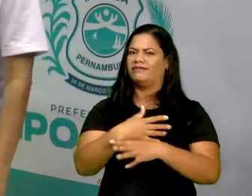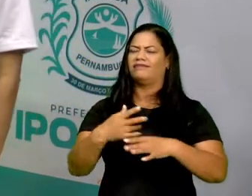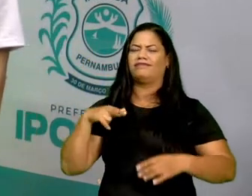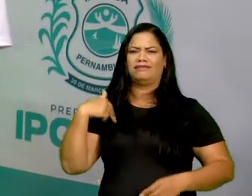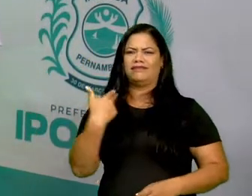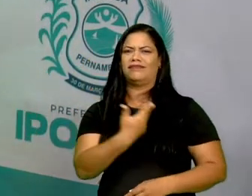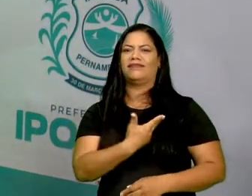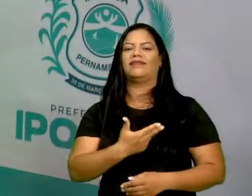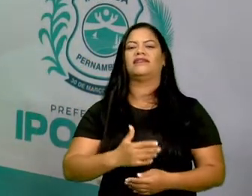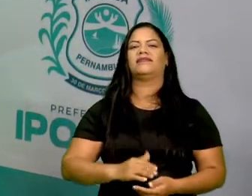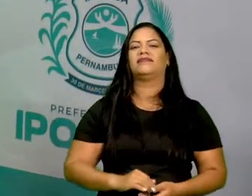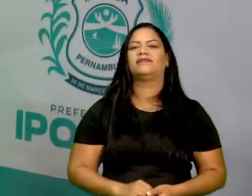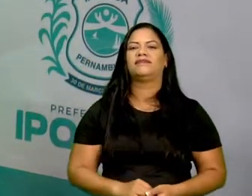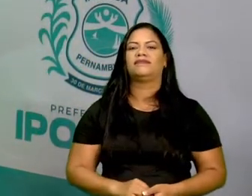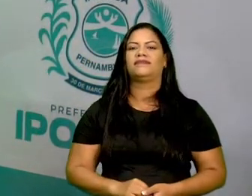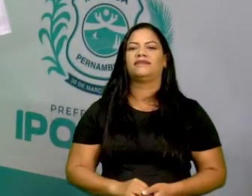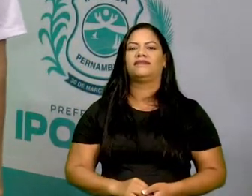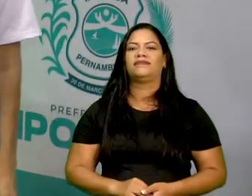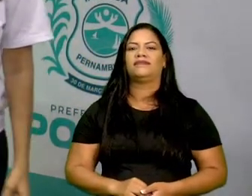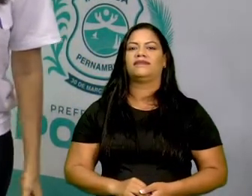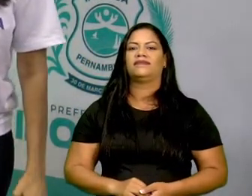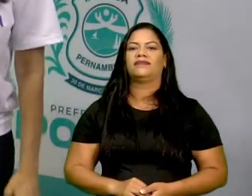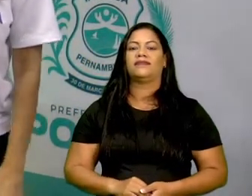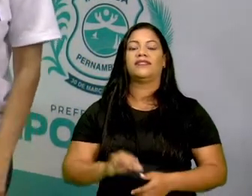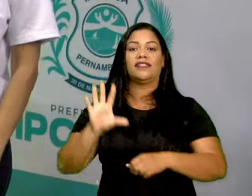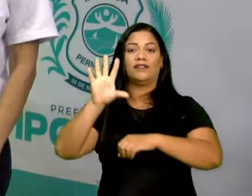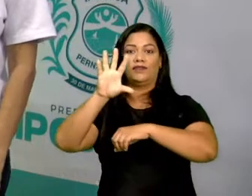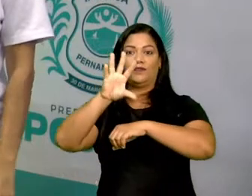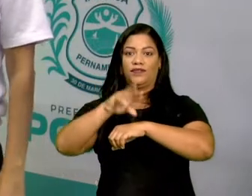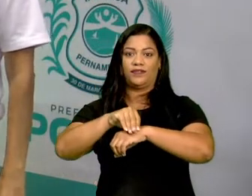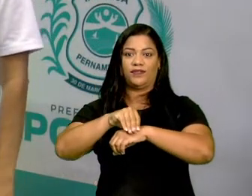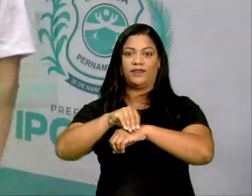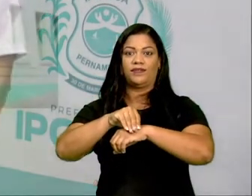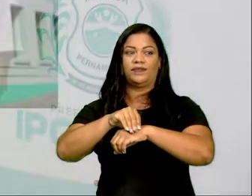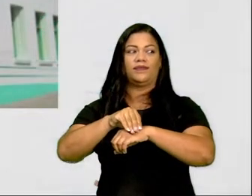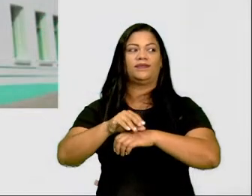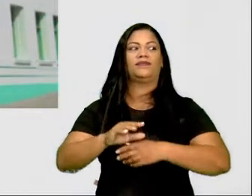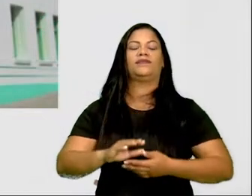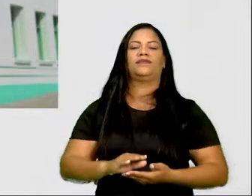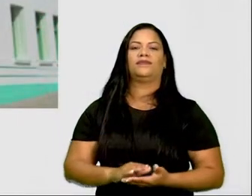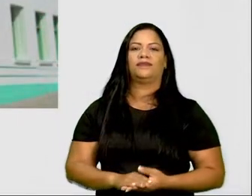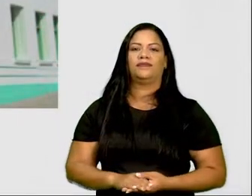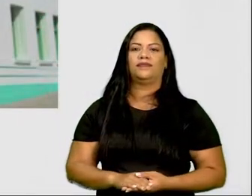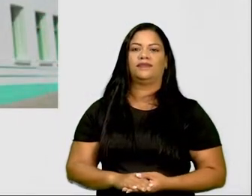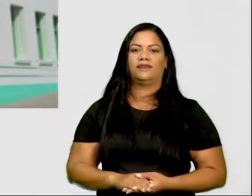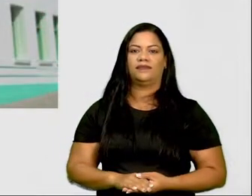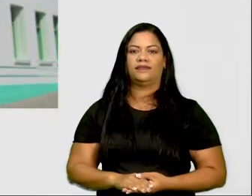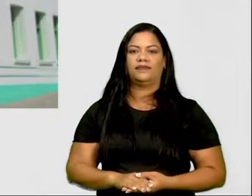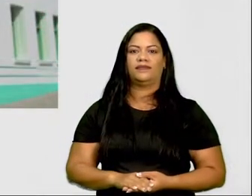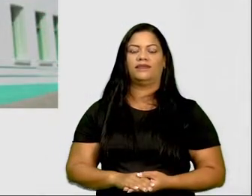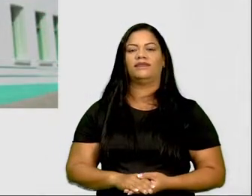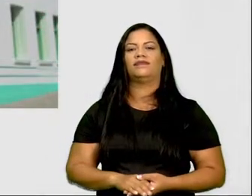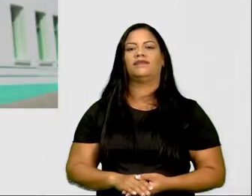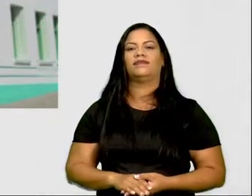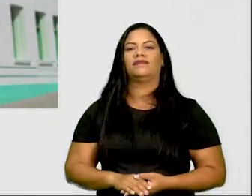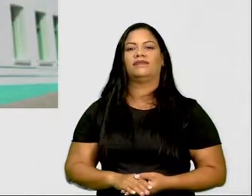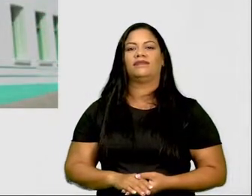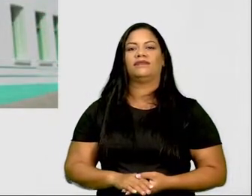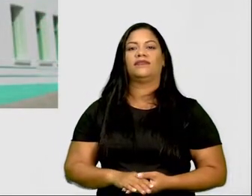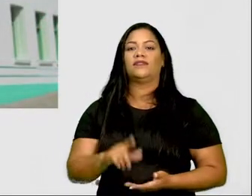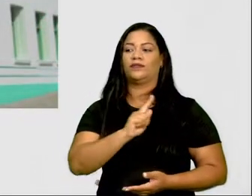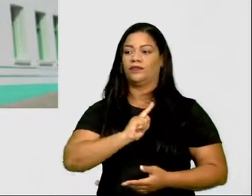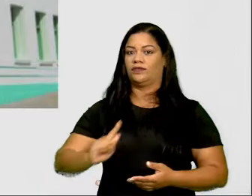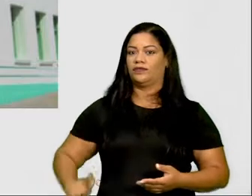Vamos lá. Aqui é a foto, né? Isso está representando aqui governo municipal. É